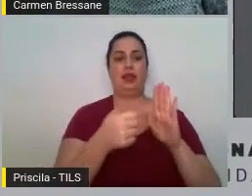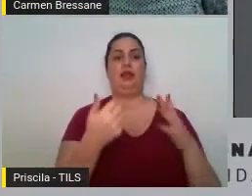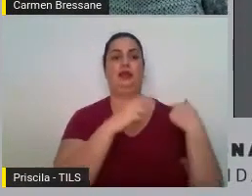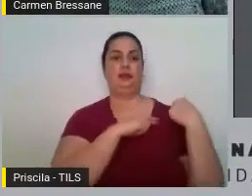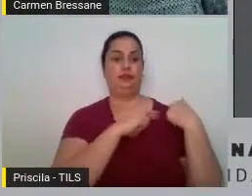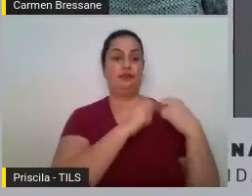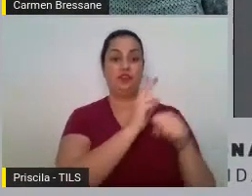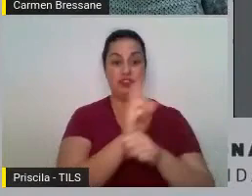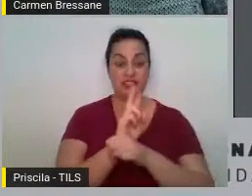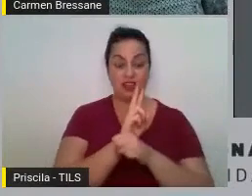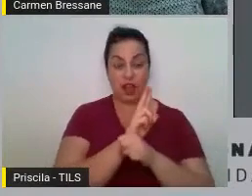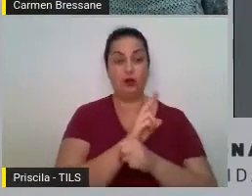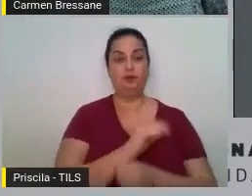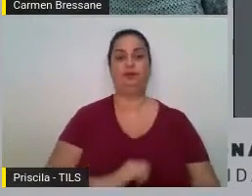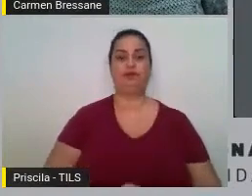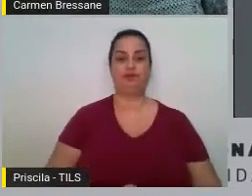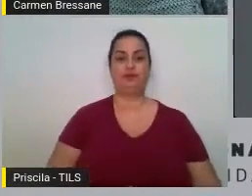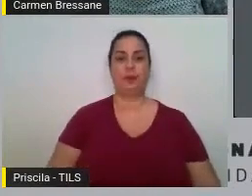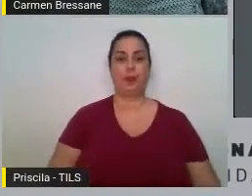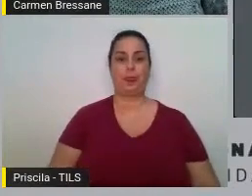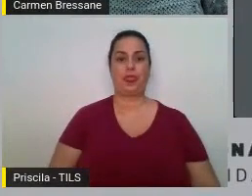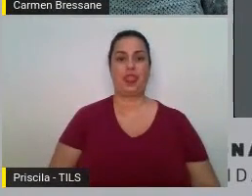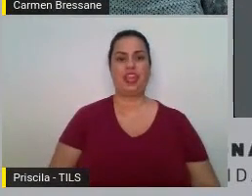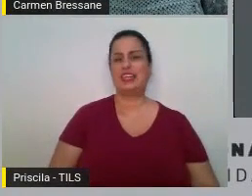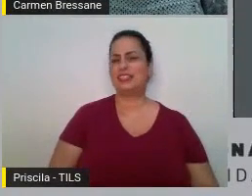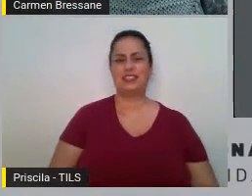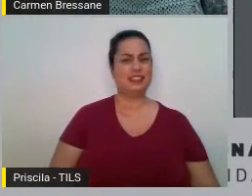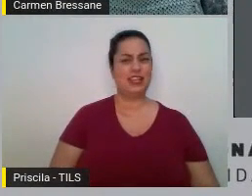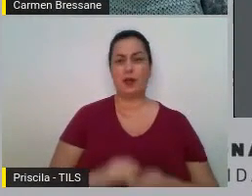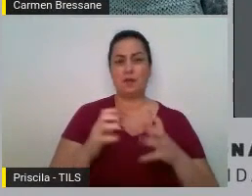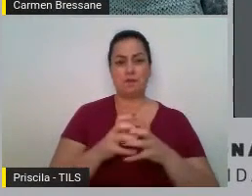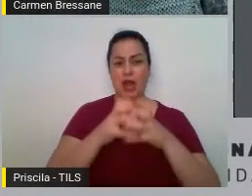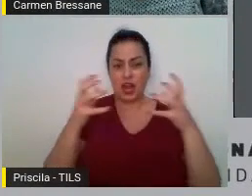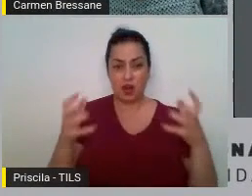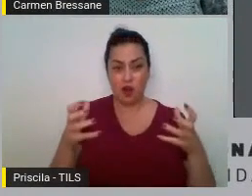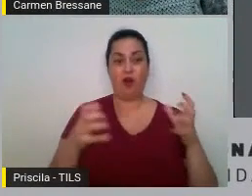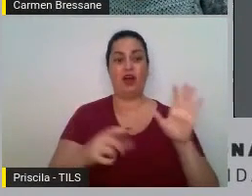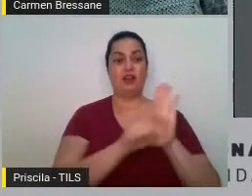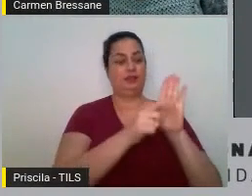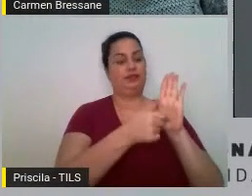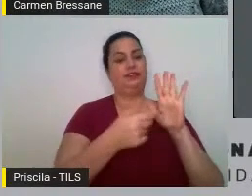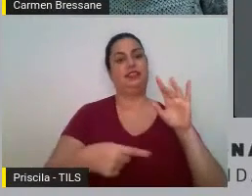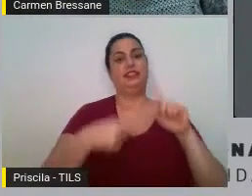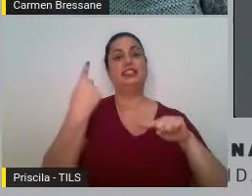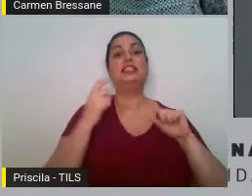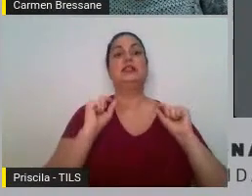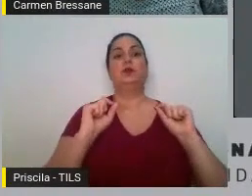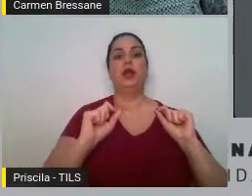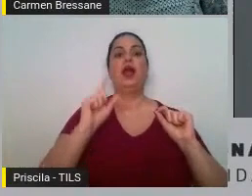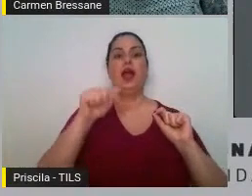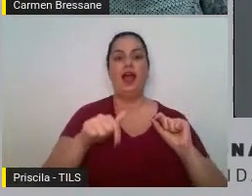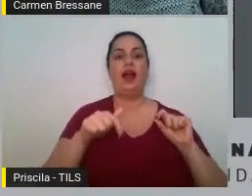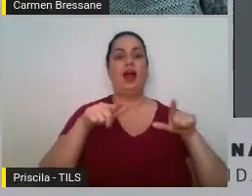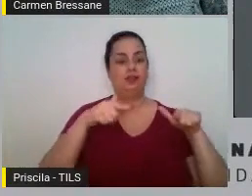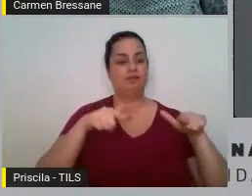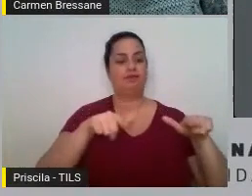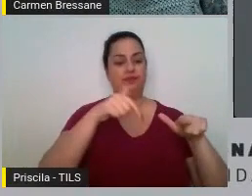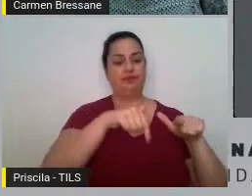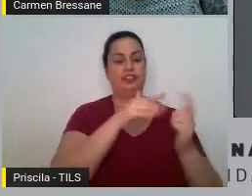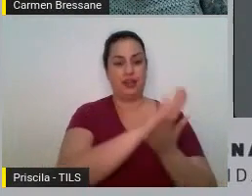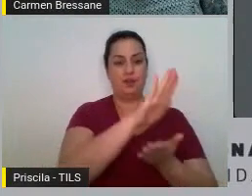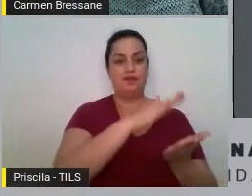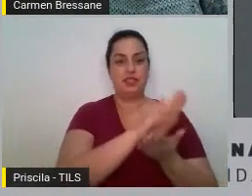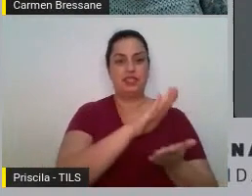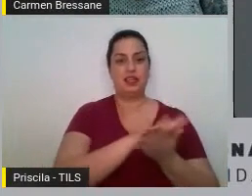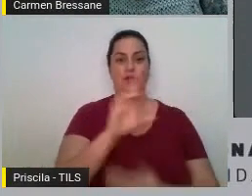essa a maior ilegalidade aqui é essa emissão de debênture que é um derivativo